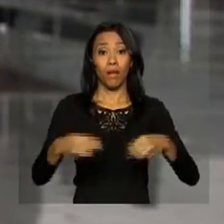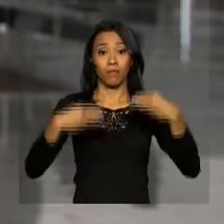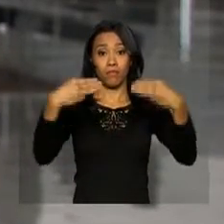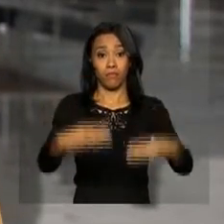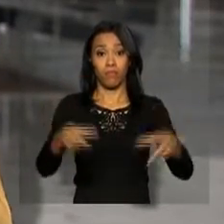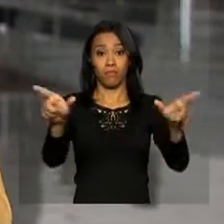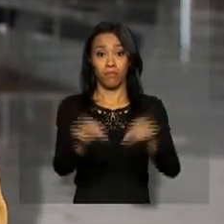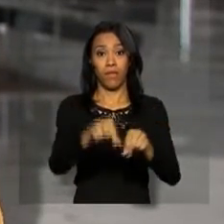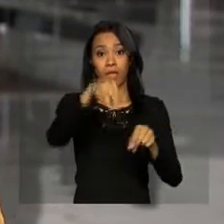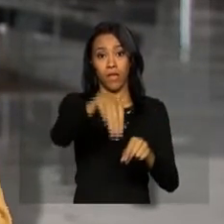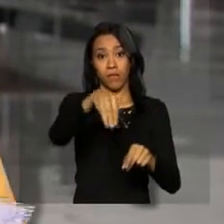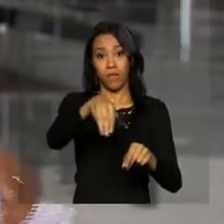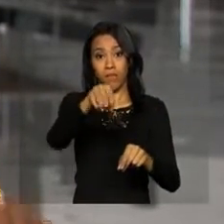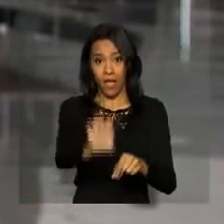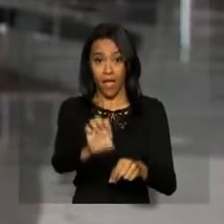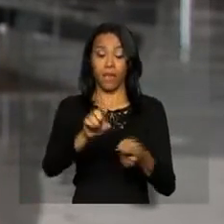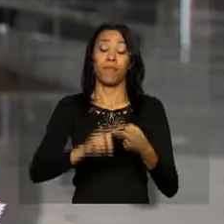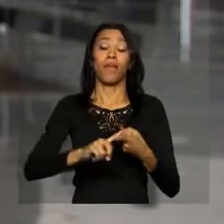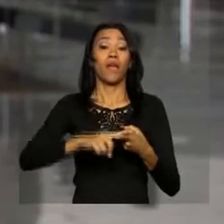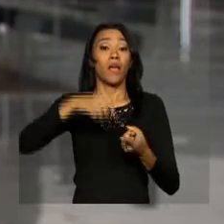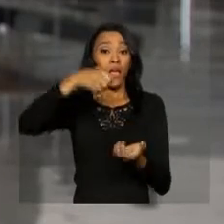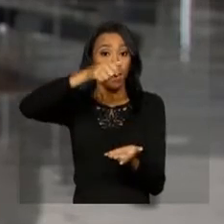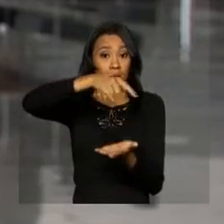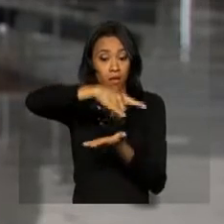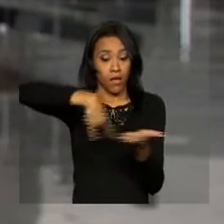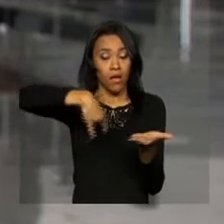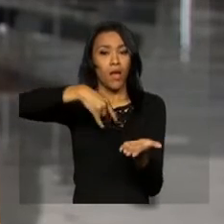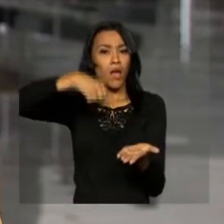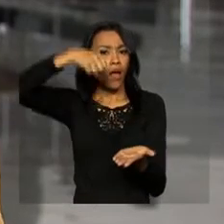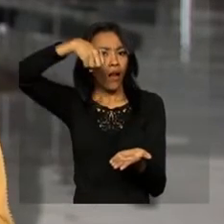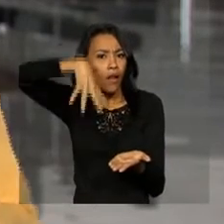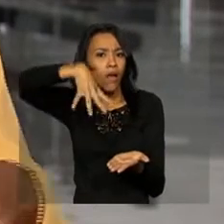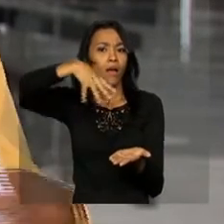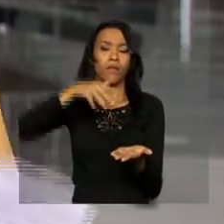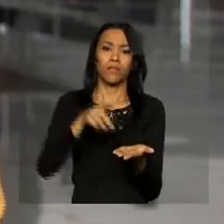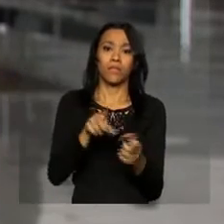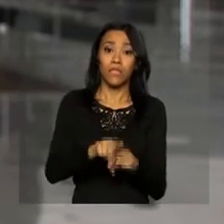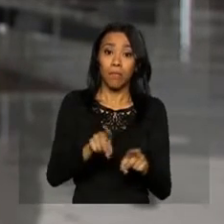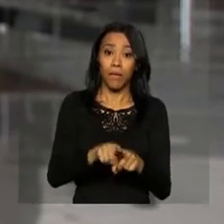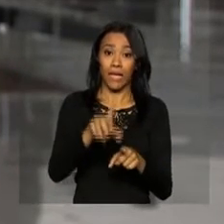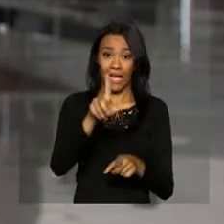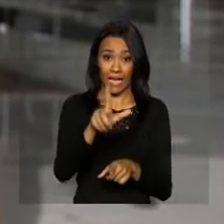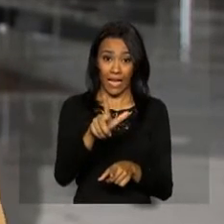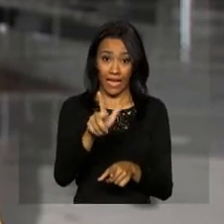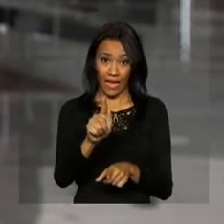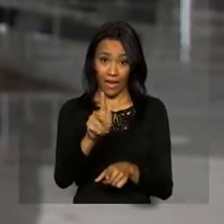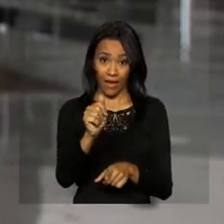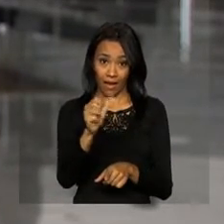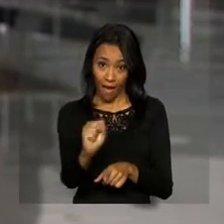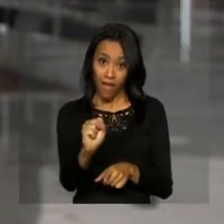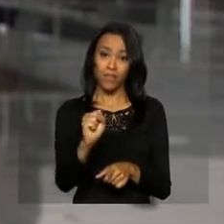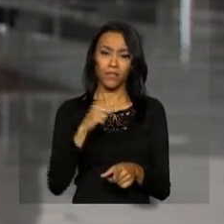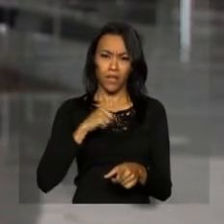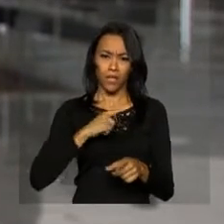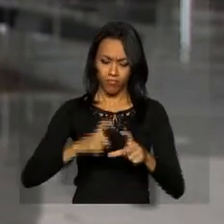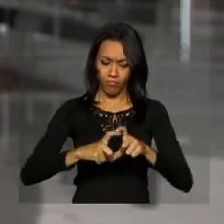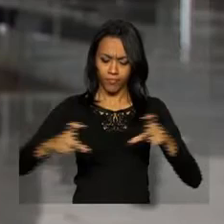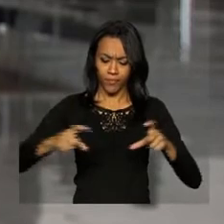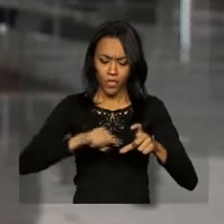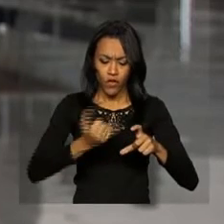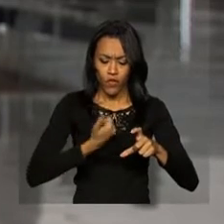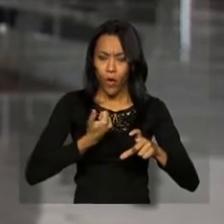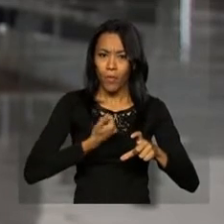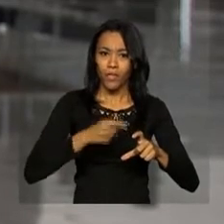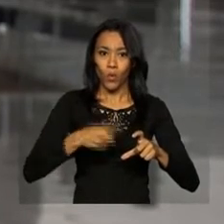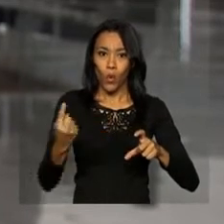Agora, as contas de luz e de gás vão passar a vir com mensagens impressas de conscientização contra o mosquito.